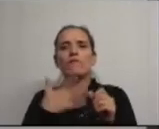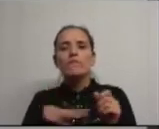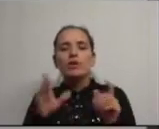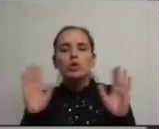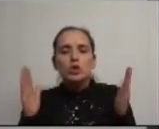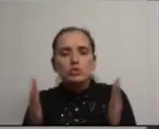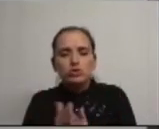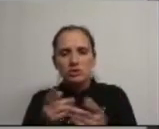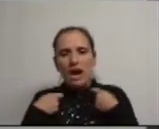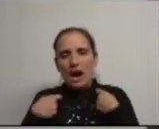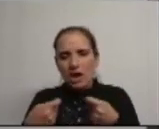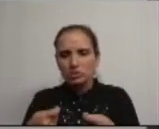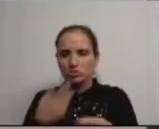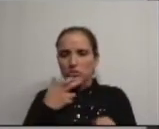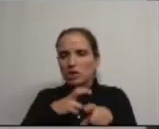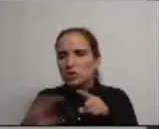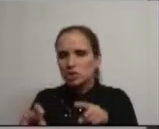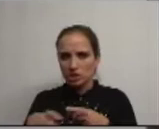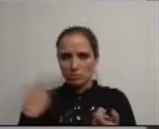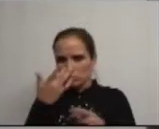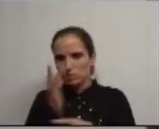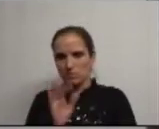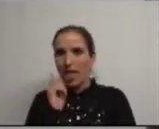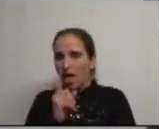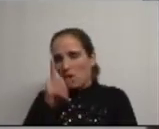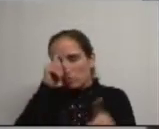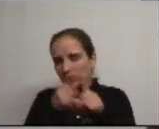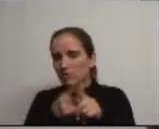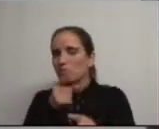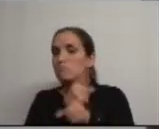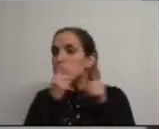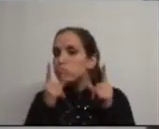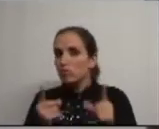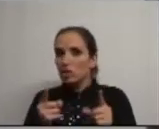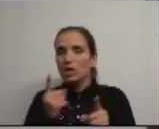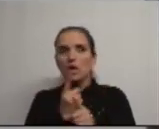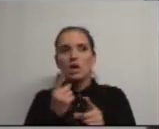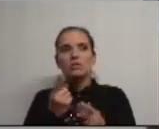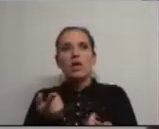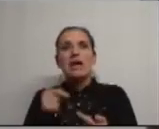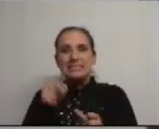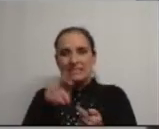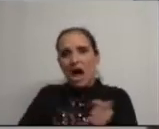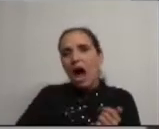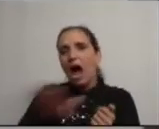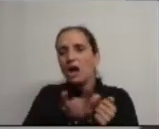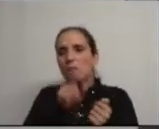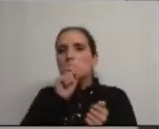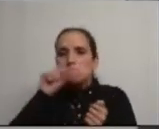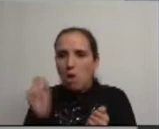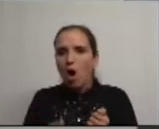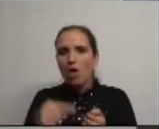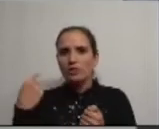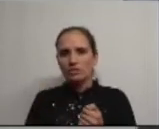próprios consumos, na eficiência elétrica. É uma área de aposta, porque entendemos que é ainda nessa área que podemos ter